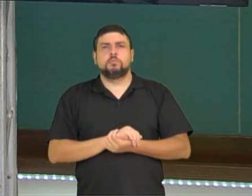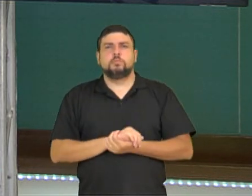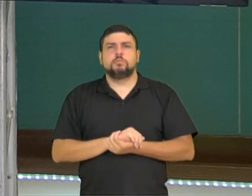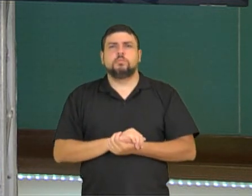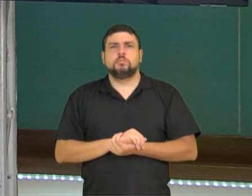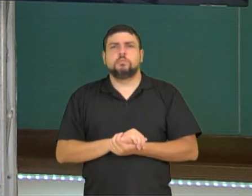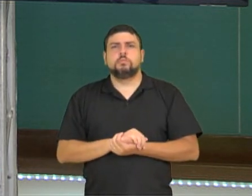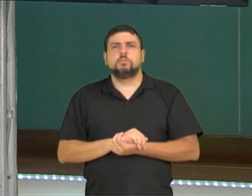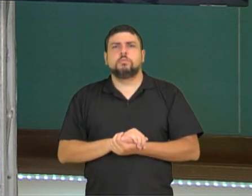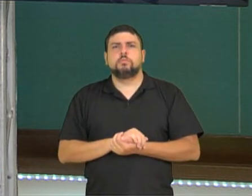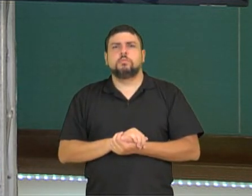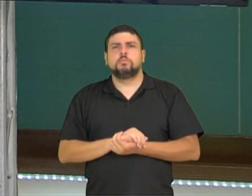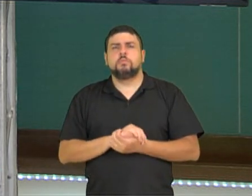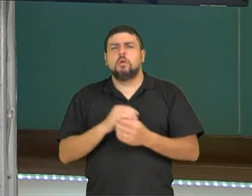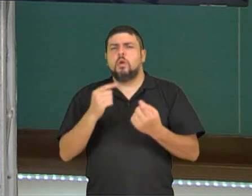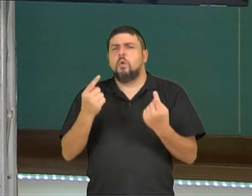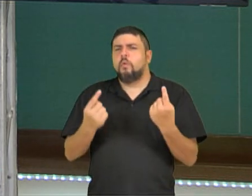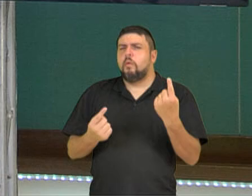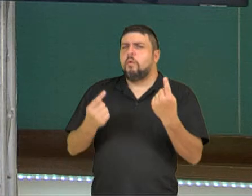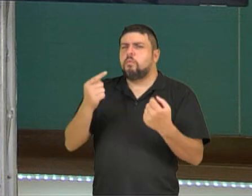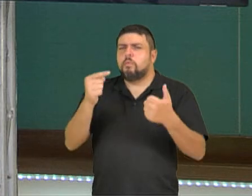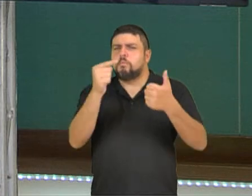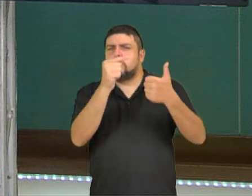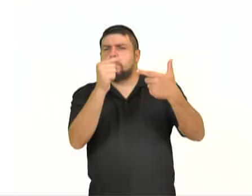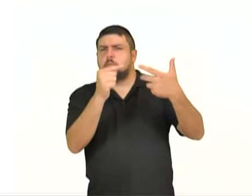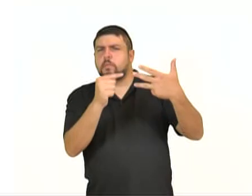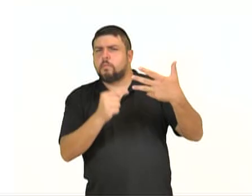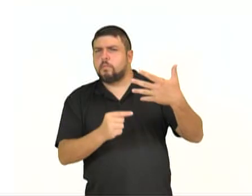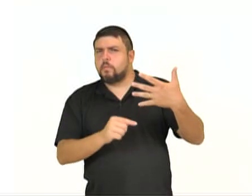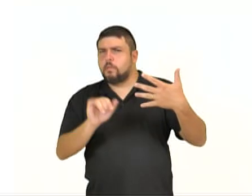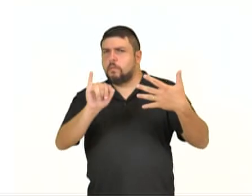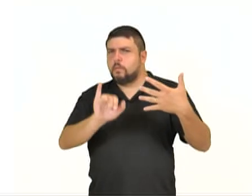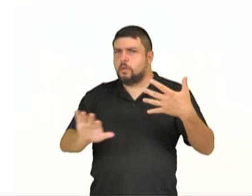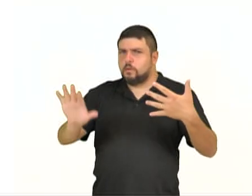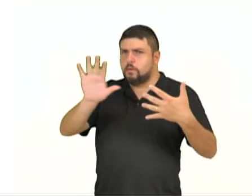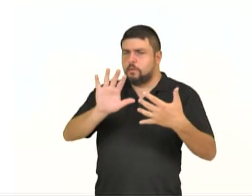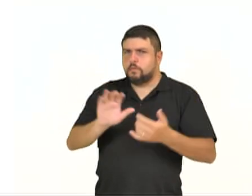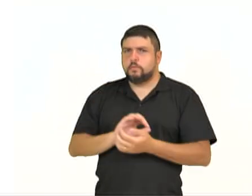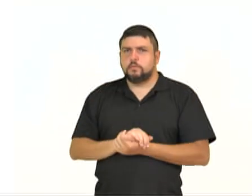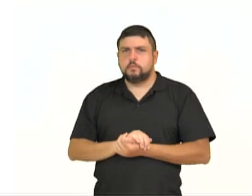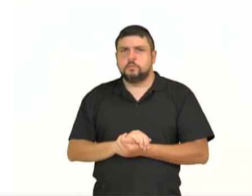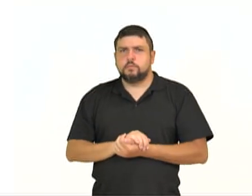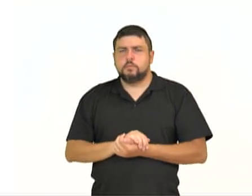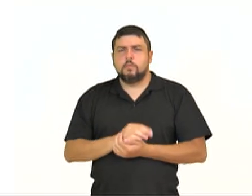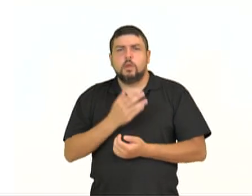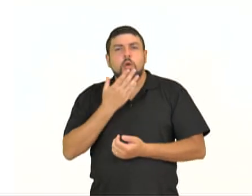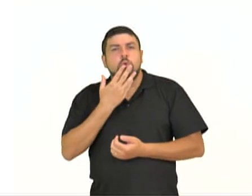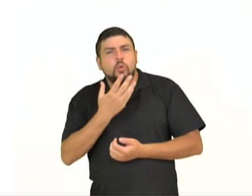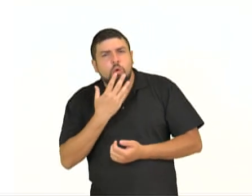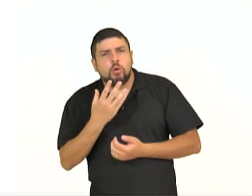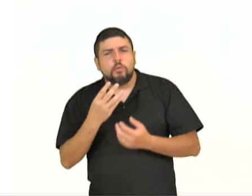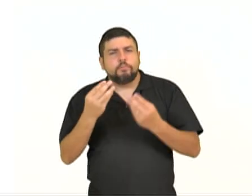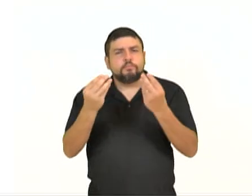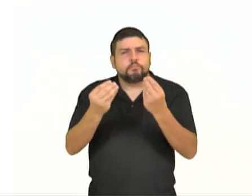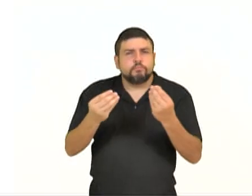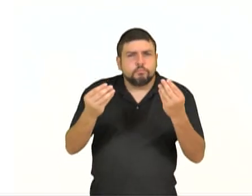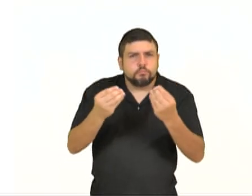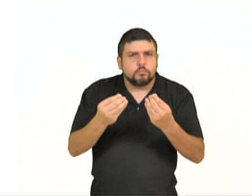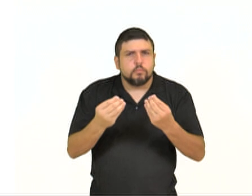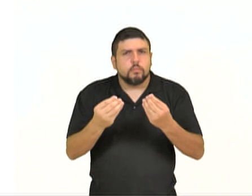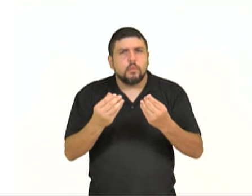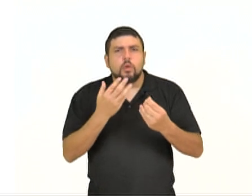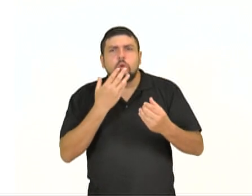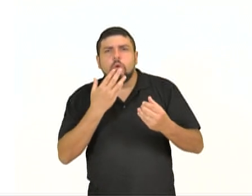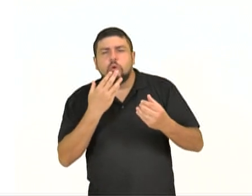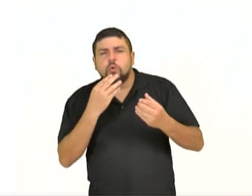E quais são os elementos que compõem uma imagem? Alguns aqui, cor, textura, tons, forma,